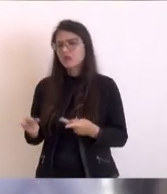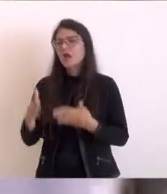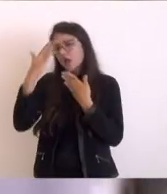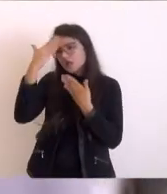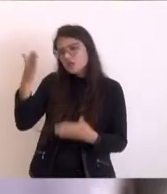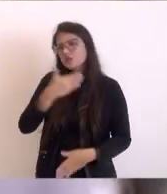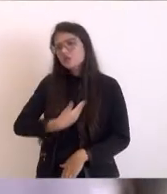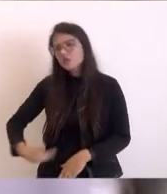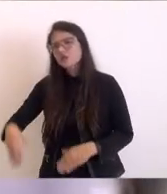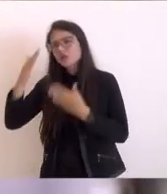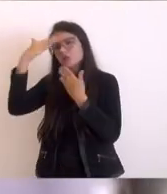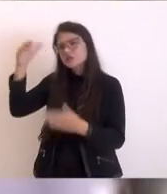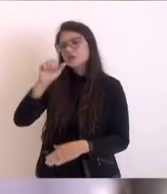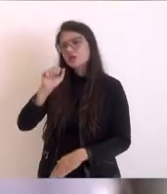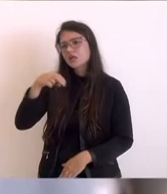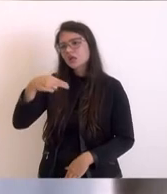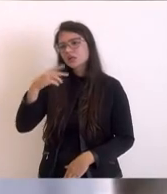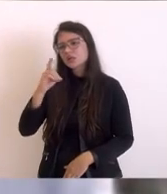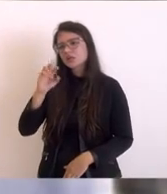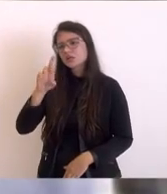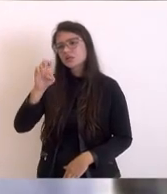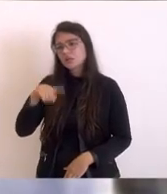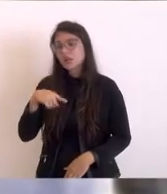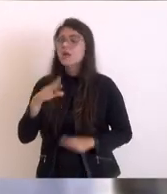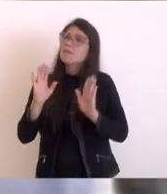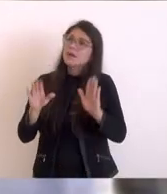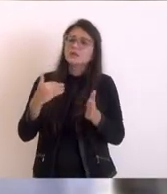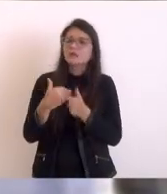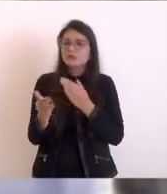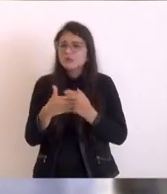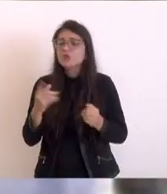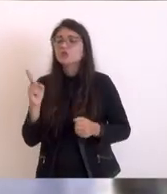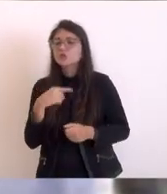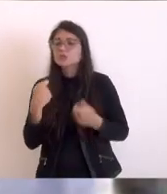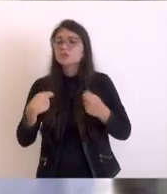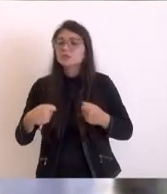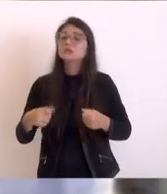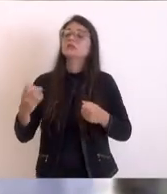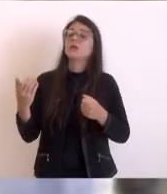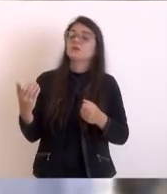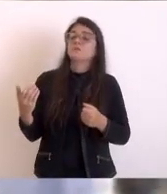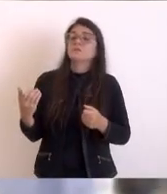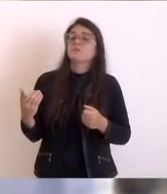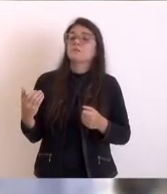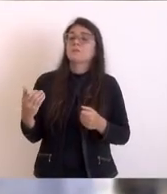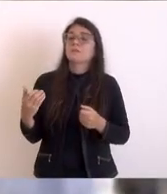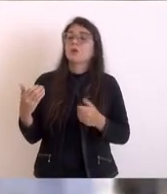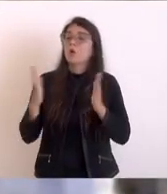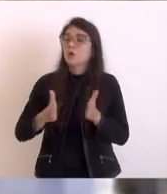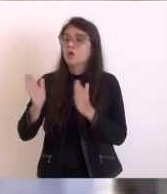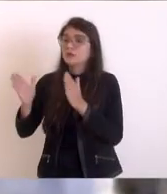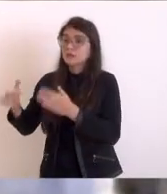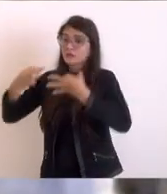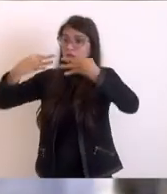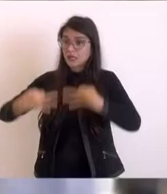agradecer a André Siciliano, mas independente disso, nós temos que se organizar e mostrar que nós estamos vivos. O município merece respeito da região